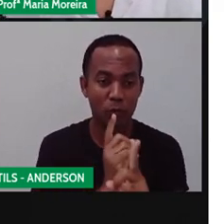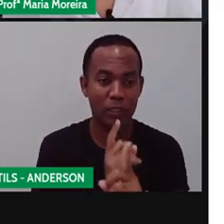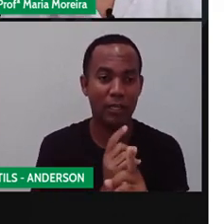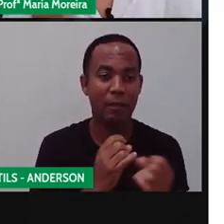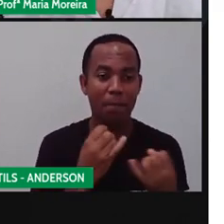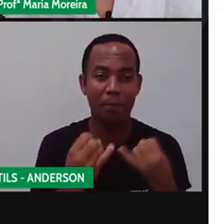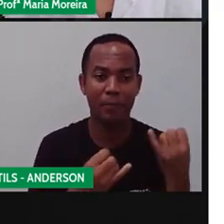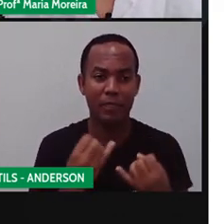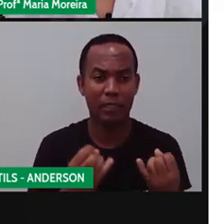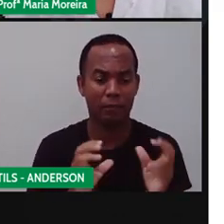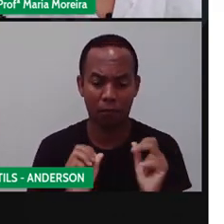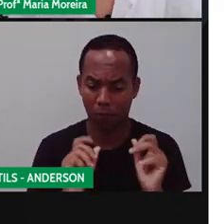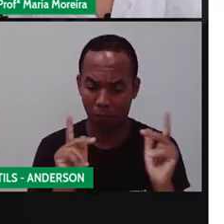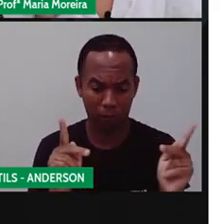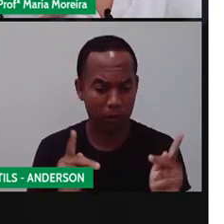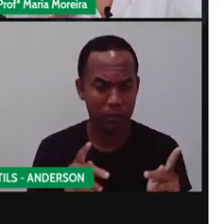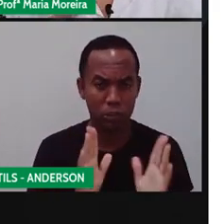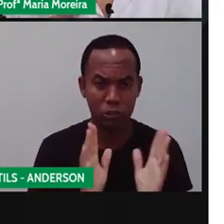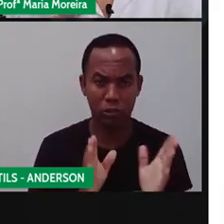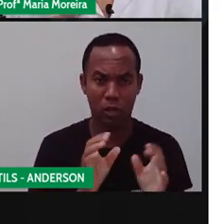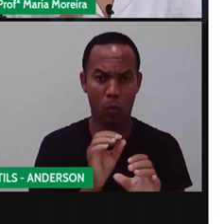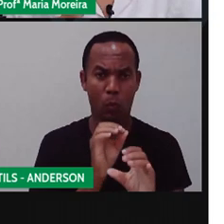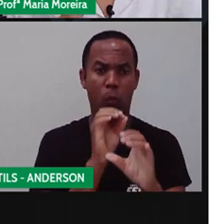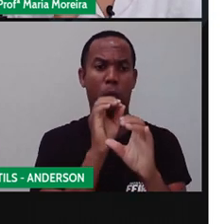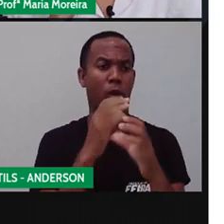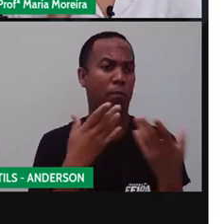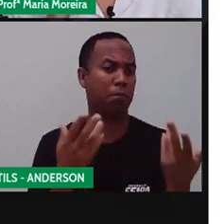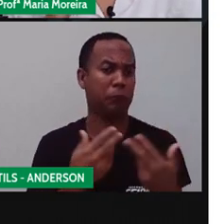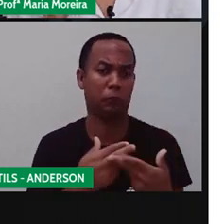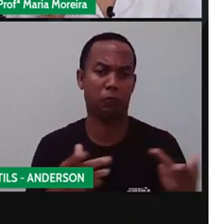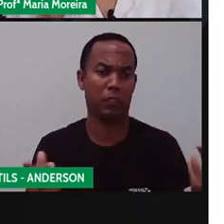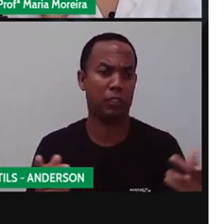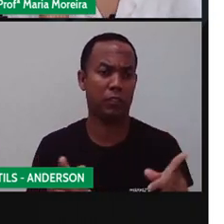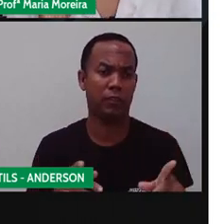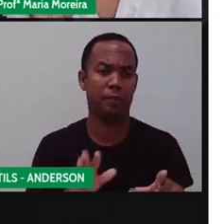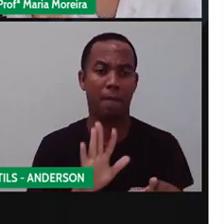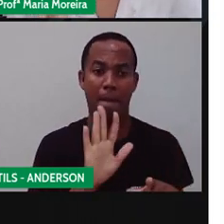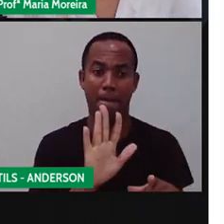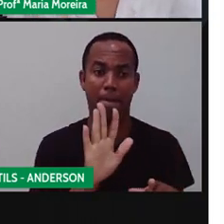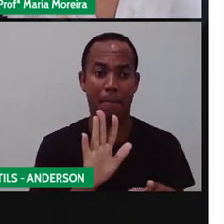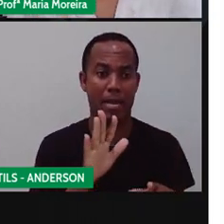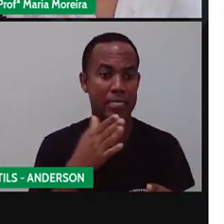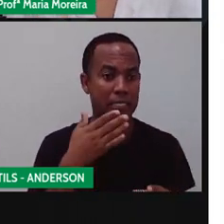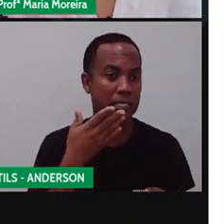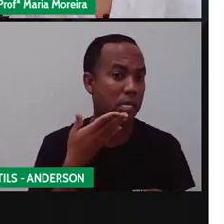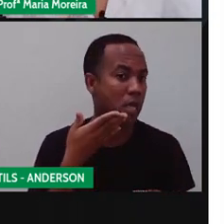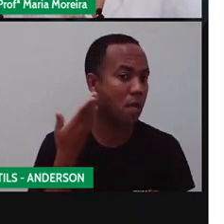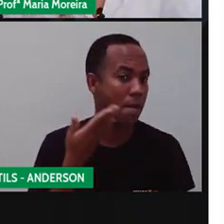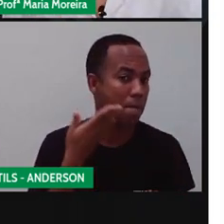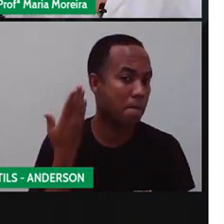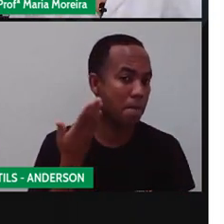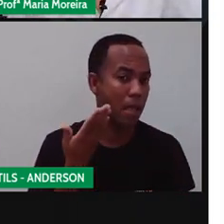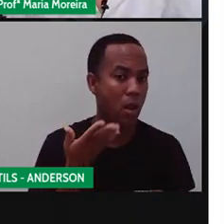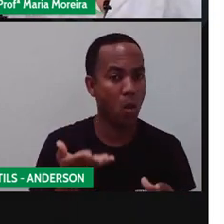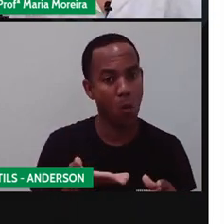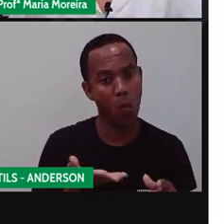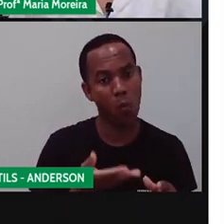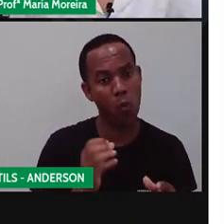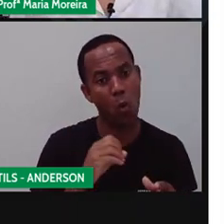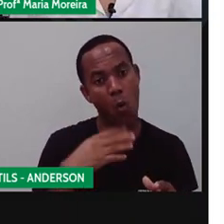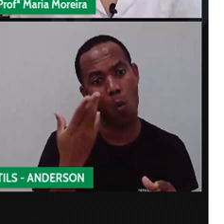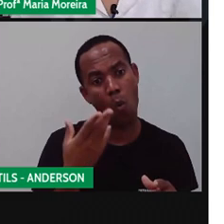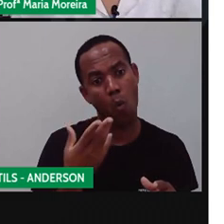Pronto. E vocês? Vocês acham que os brinquedos, eles, são mais interessantes quando eles vêm prontos ou quando a gente